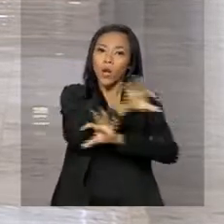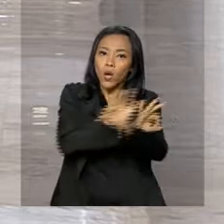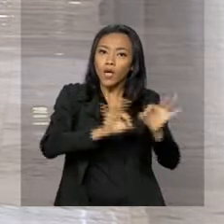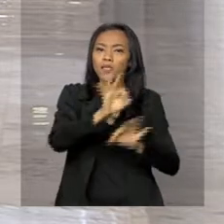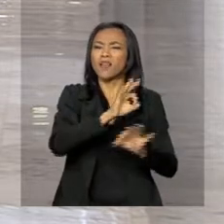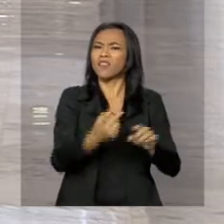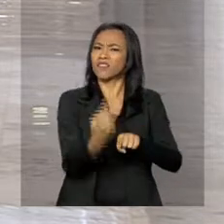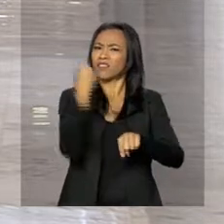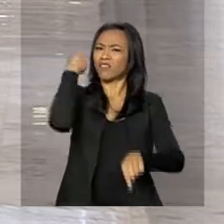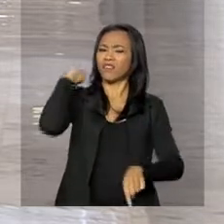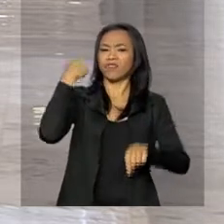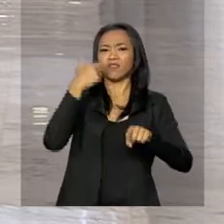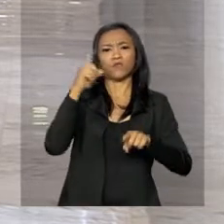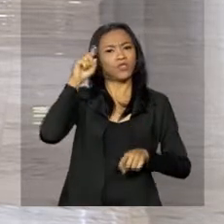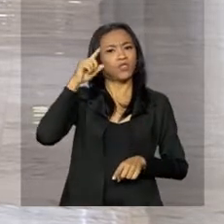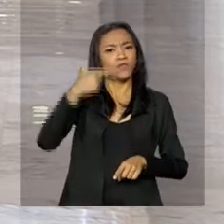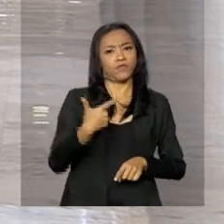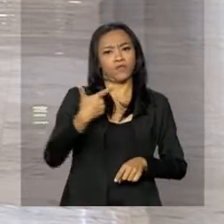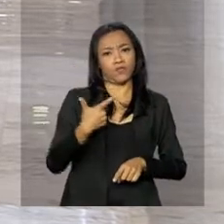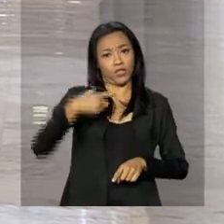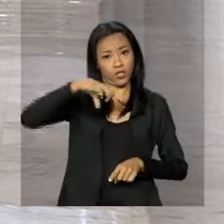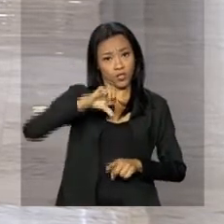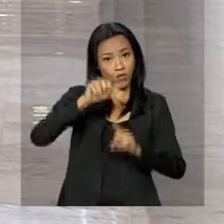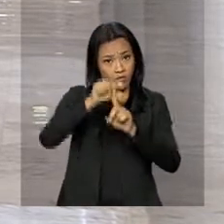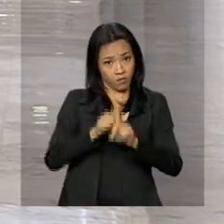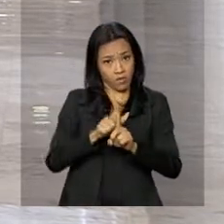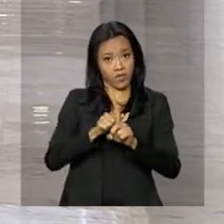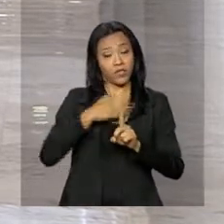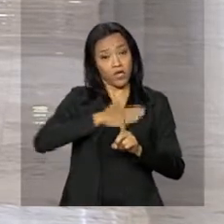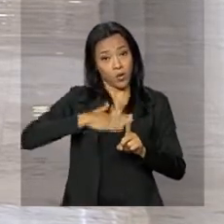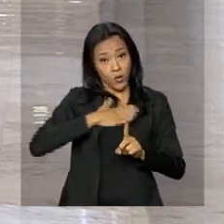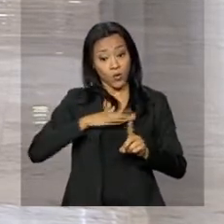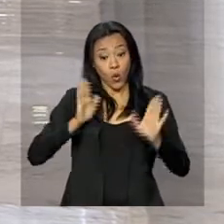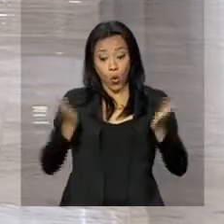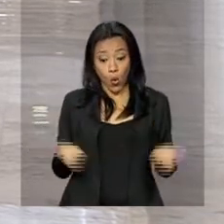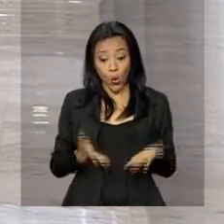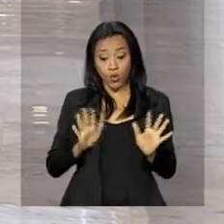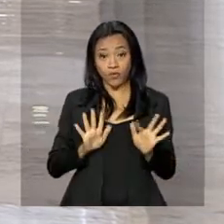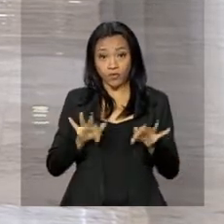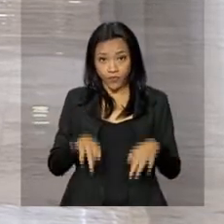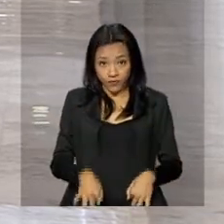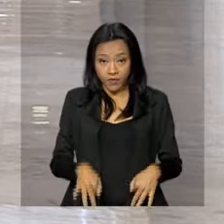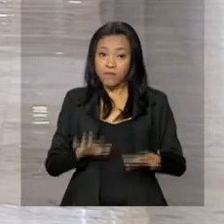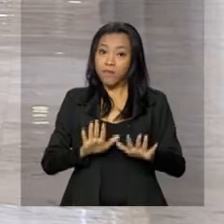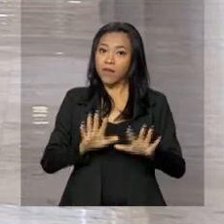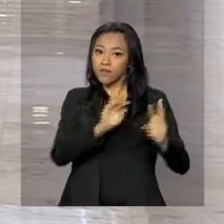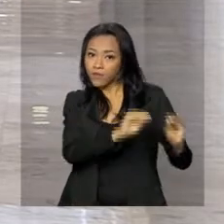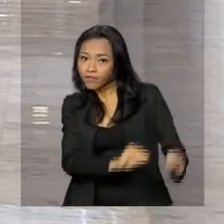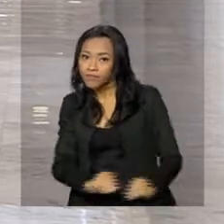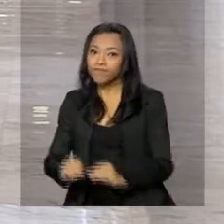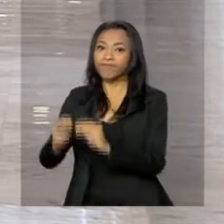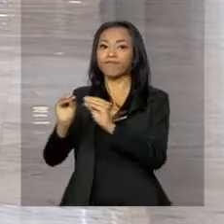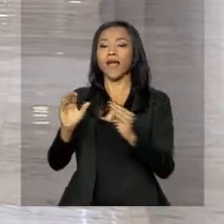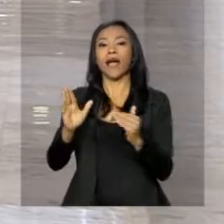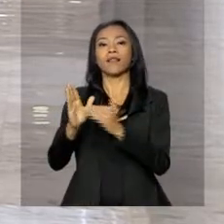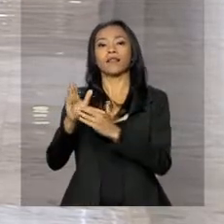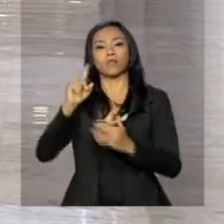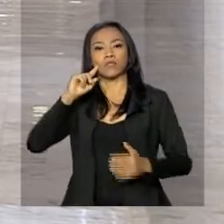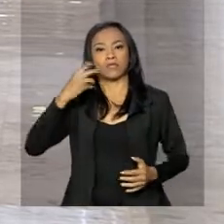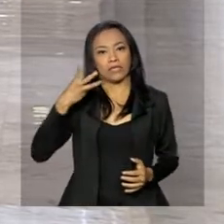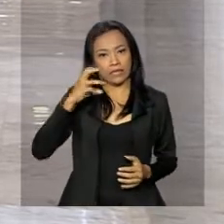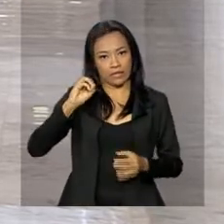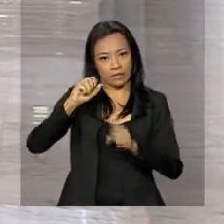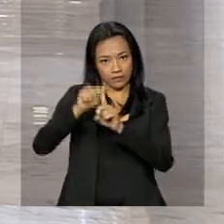29 de agosto e o prazo terminaria hoje. Então agora foi prorrogado até o dia 30 de outubro.